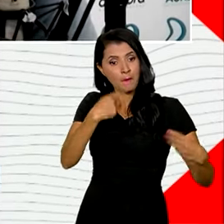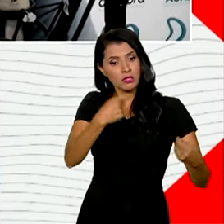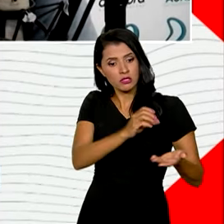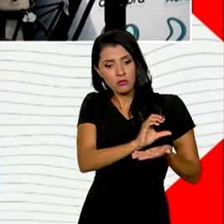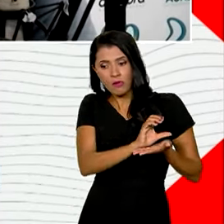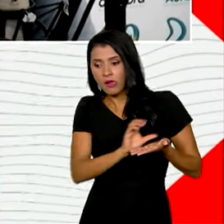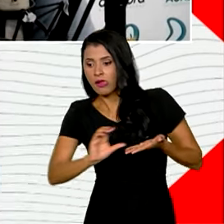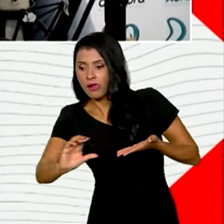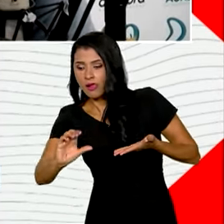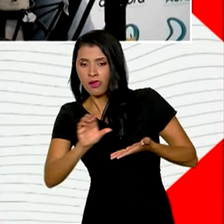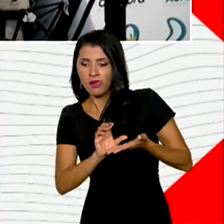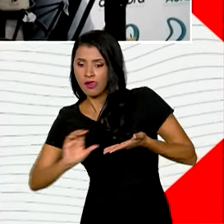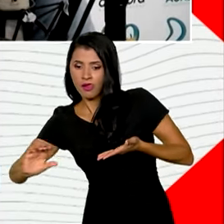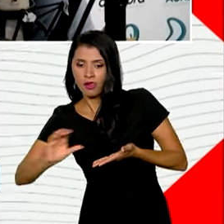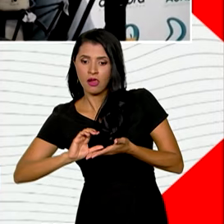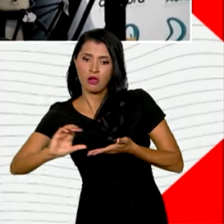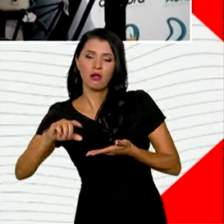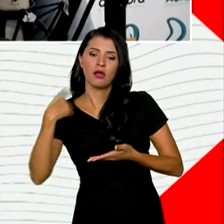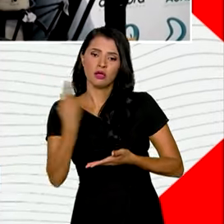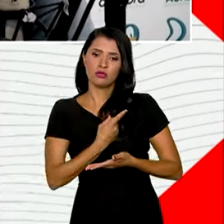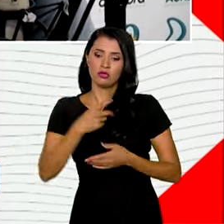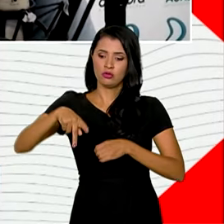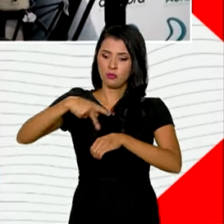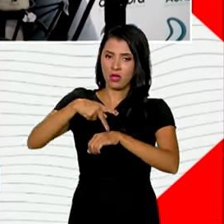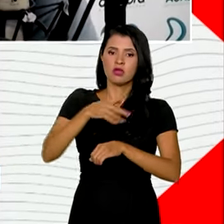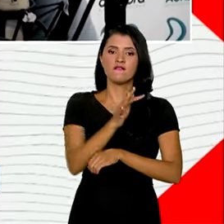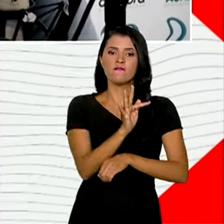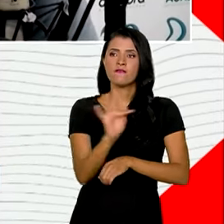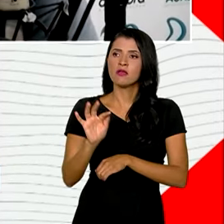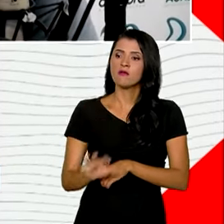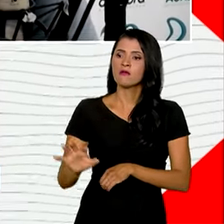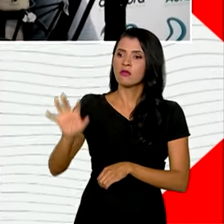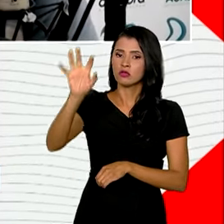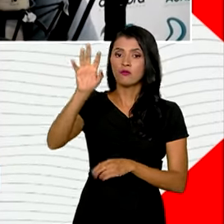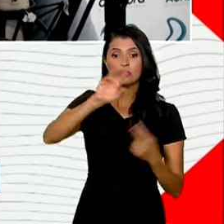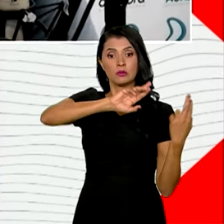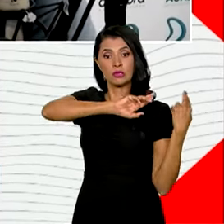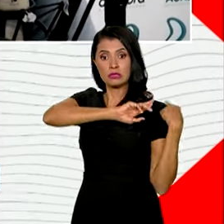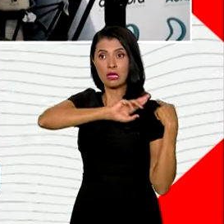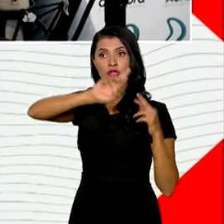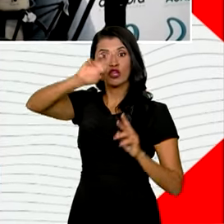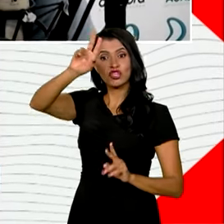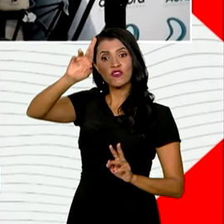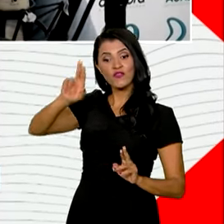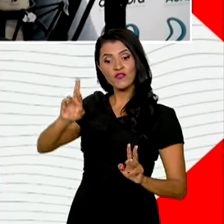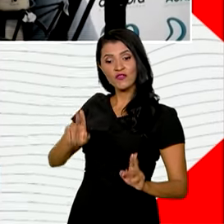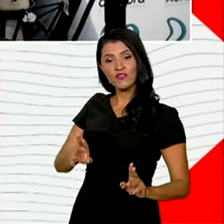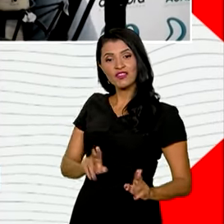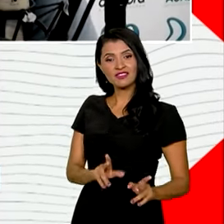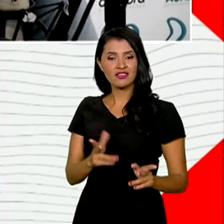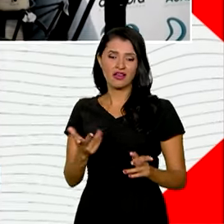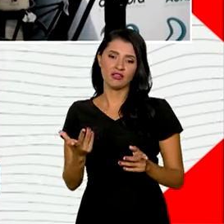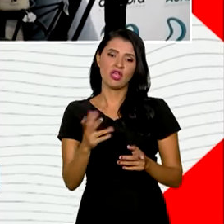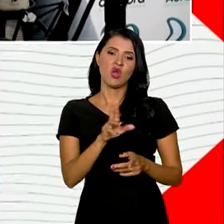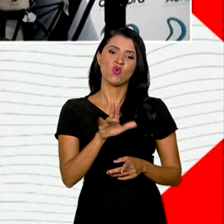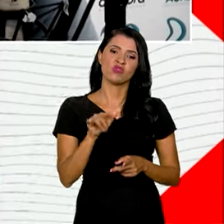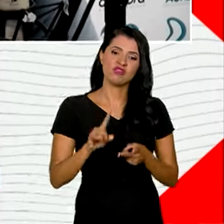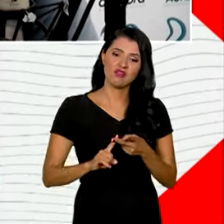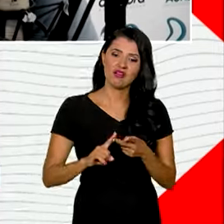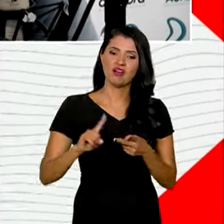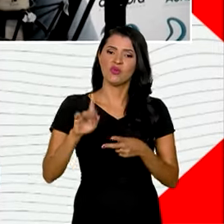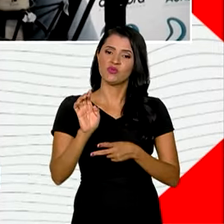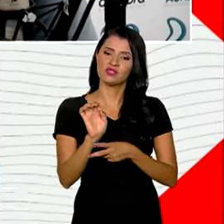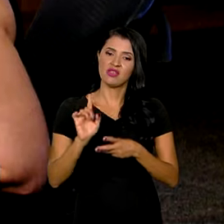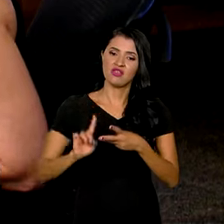que nós somos um país federativo. As responsabilidades, elas são diferenciadas para a União, para o estado